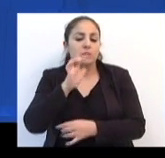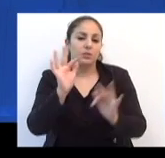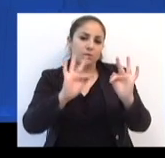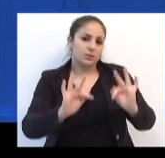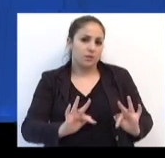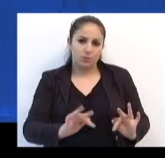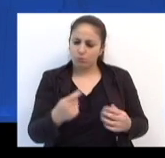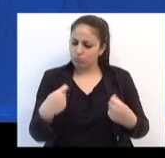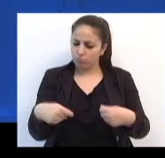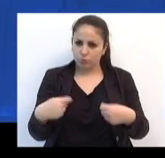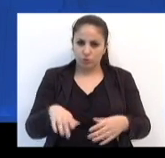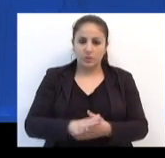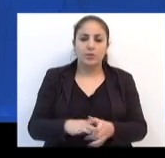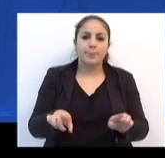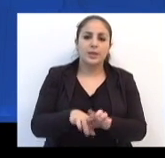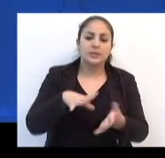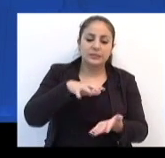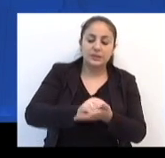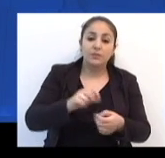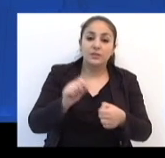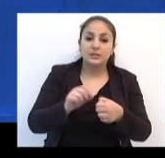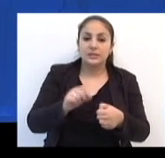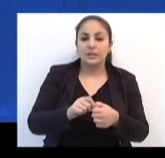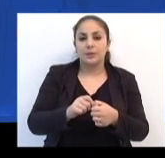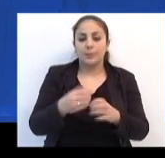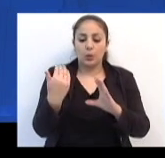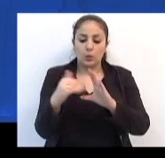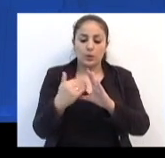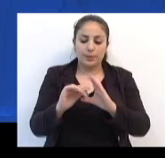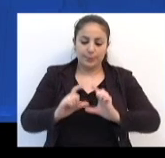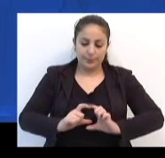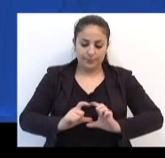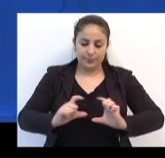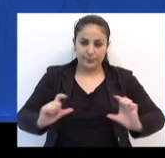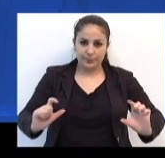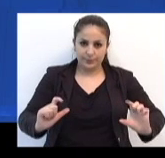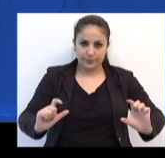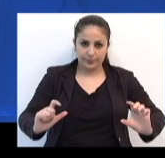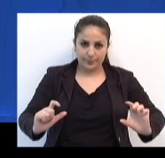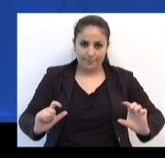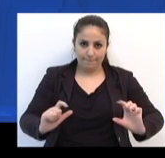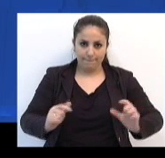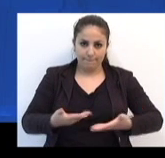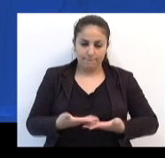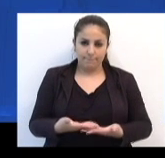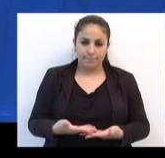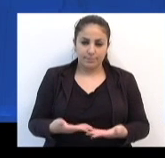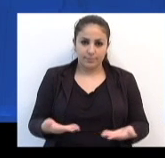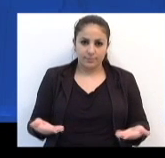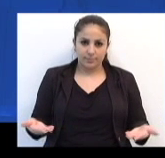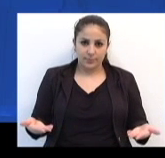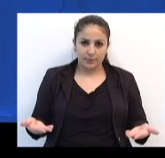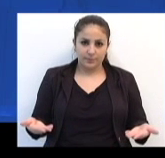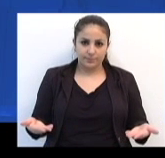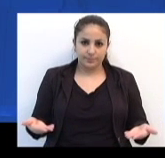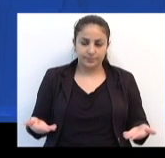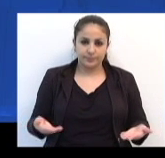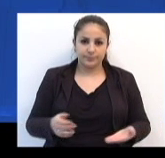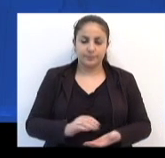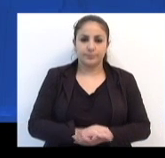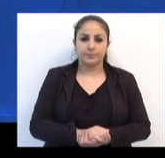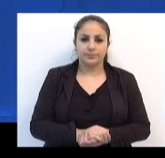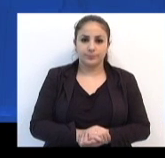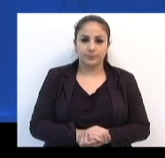As inscrições deverão ser feitas pelo e-mail comissões.cmpf.rs.gov